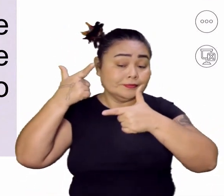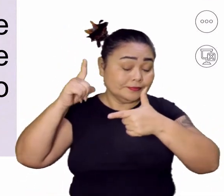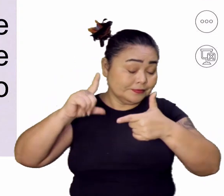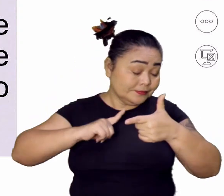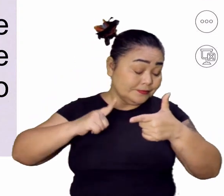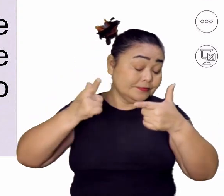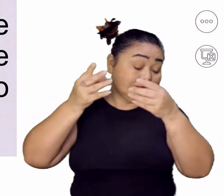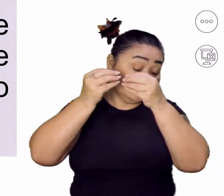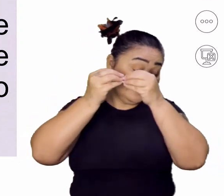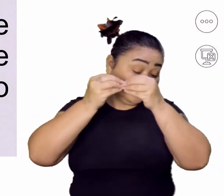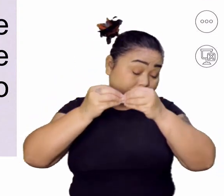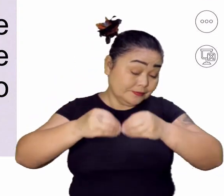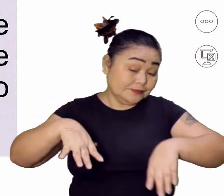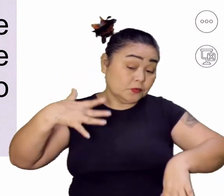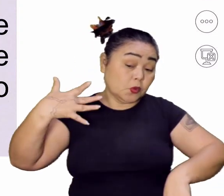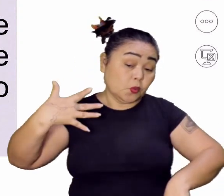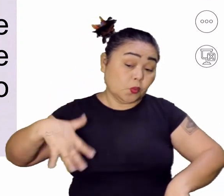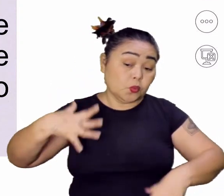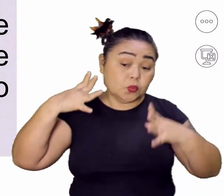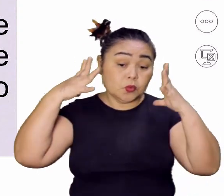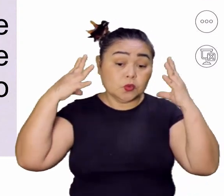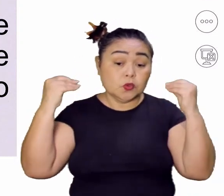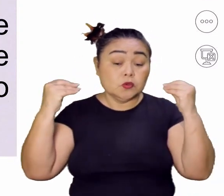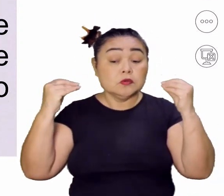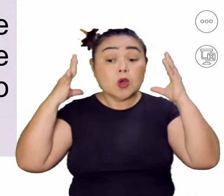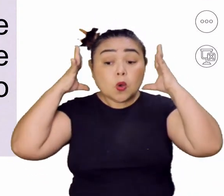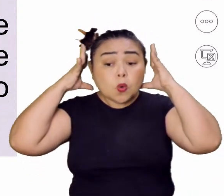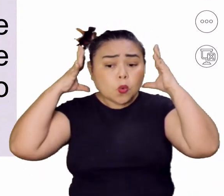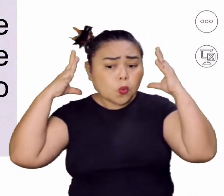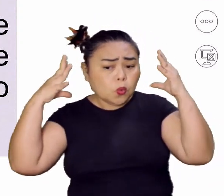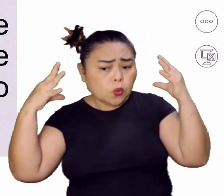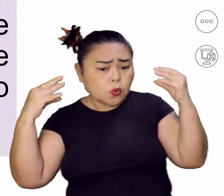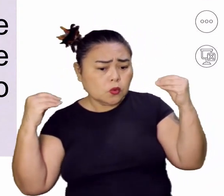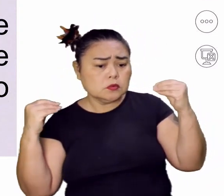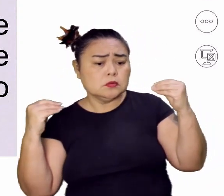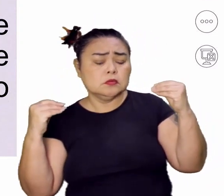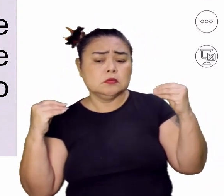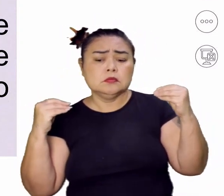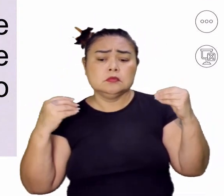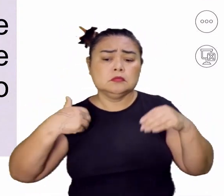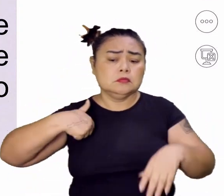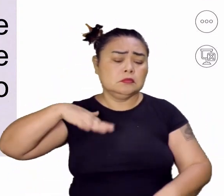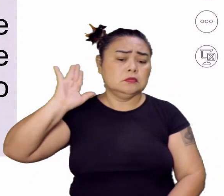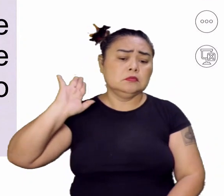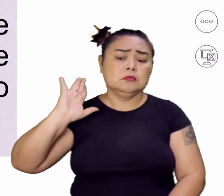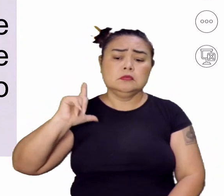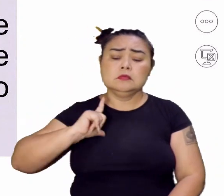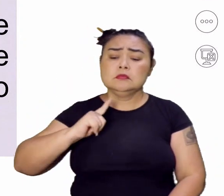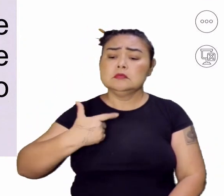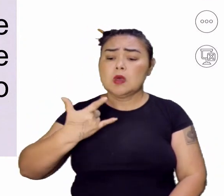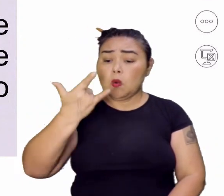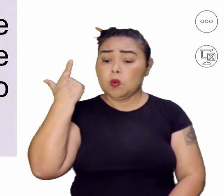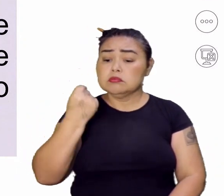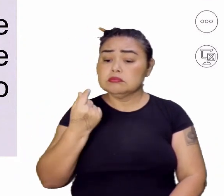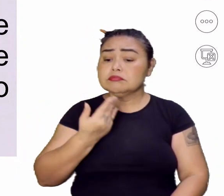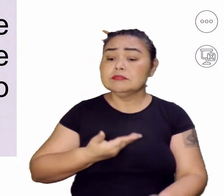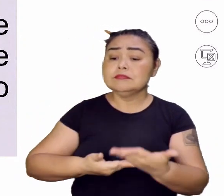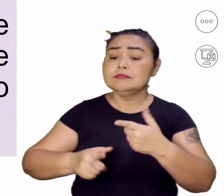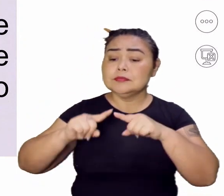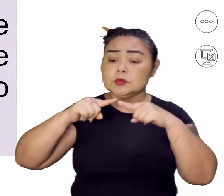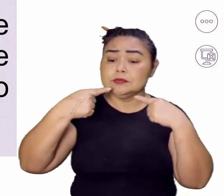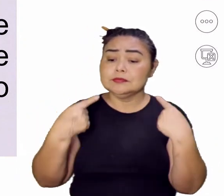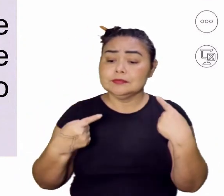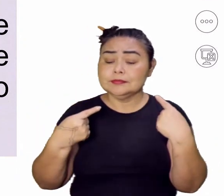holandeses. Os holandeses que tinham o maior lucro com o comércio de cana-de-açúcar